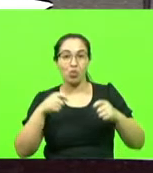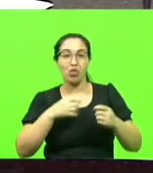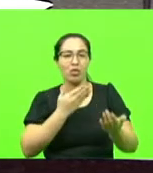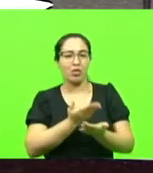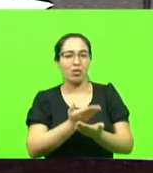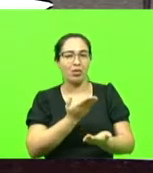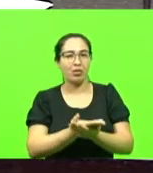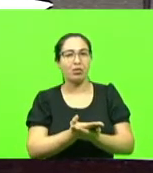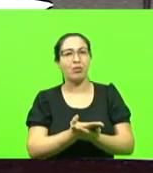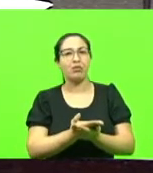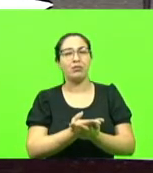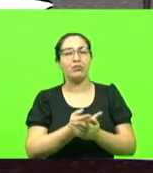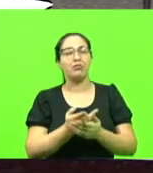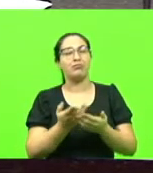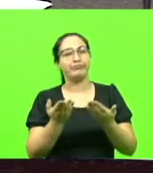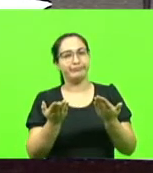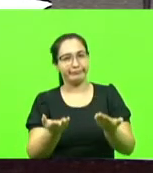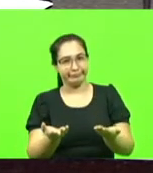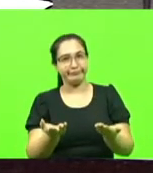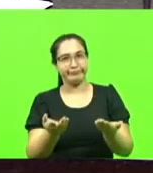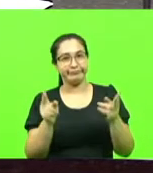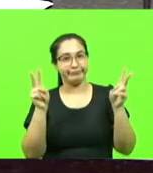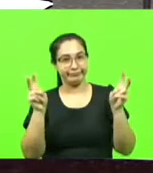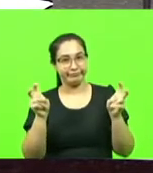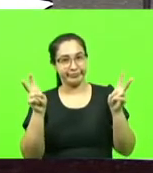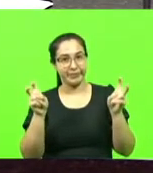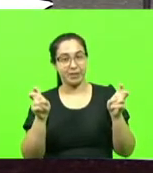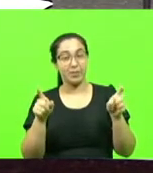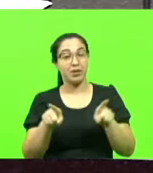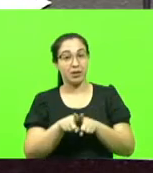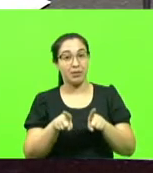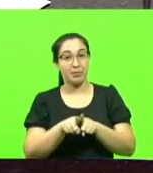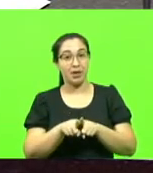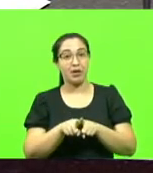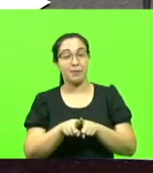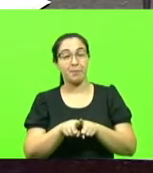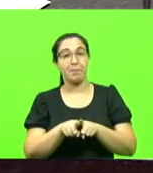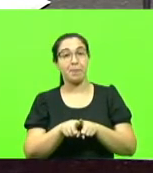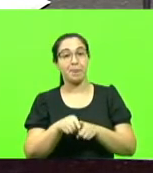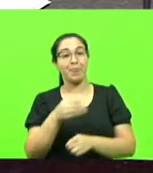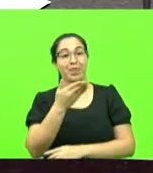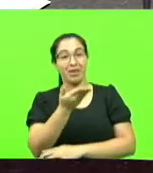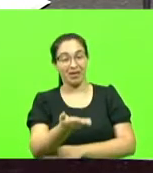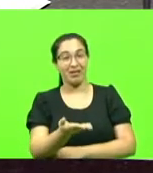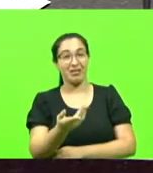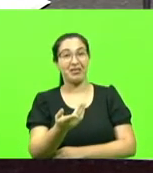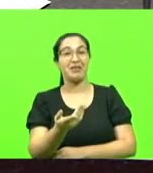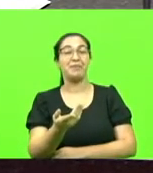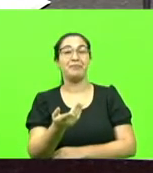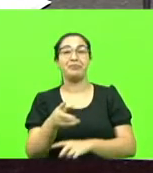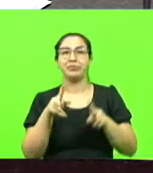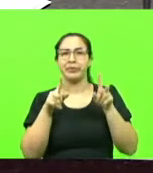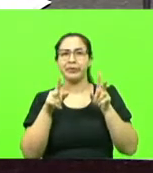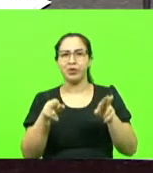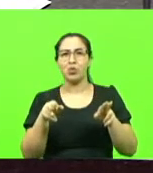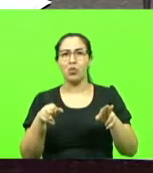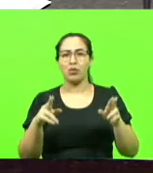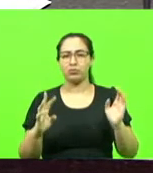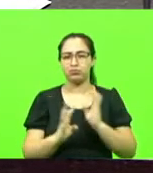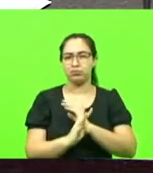agricultores. Assim como as cidades, o interior também precisa estar conectado.